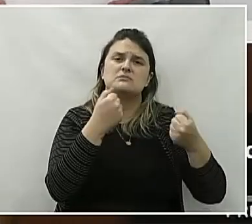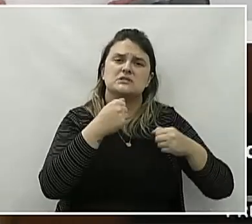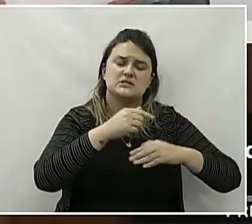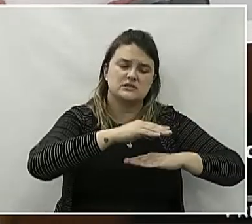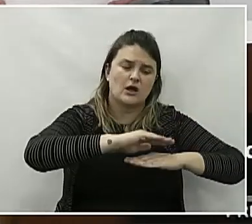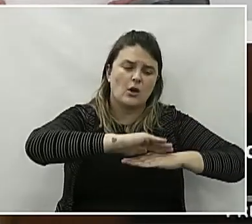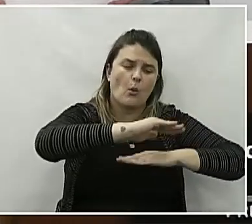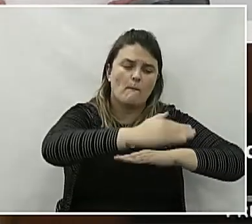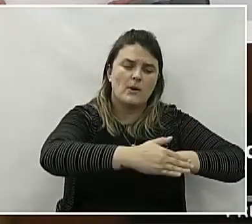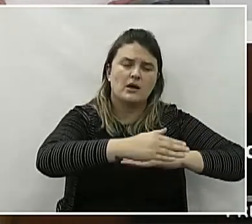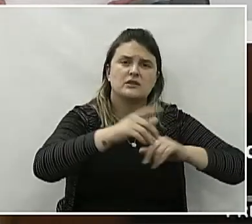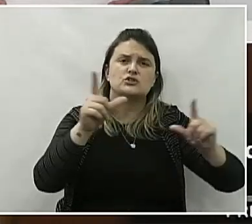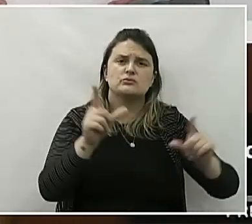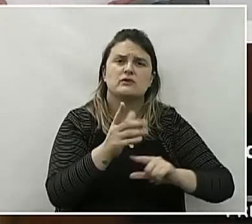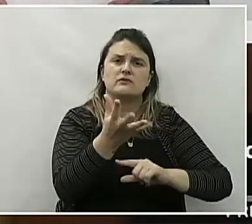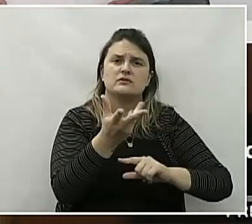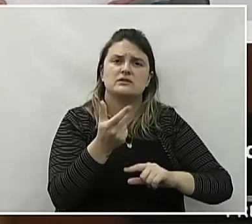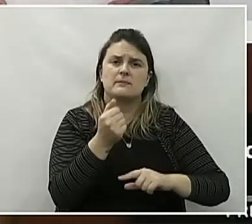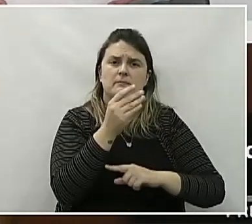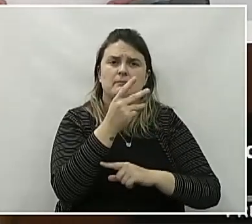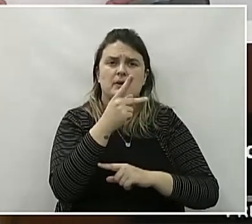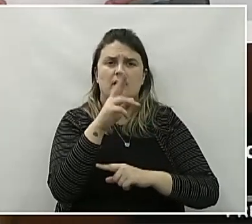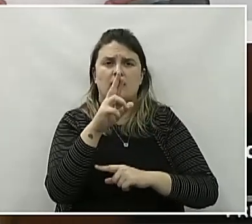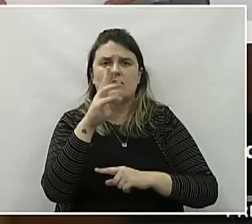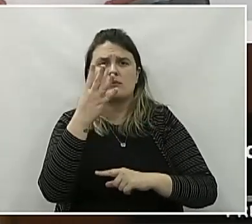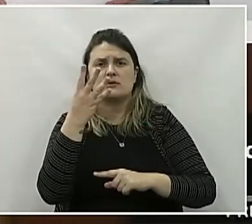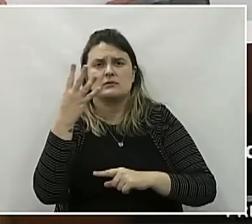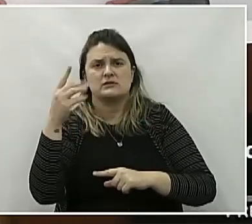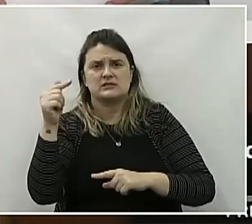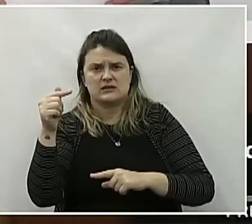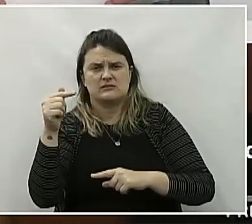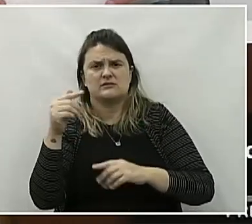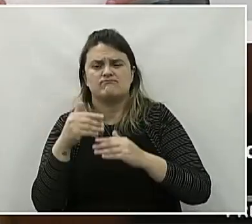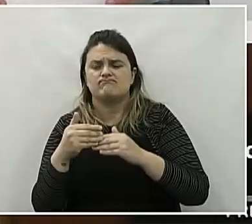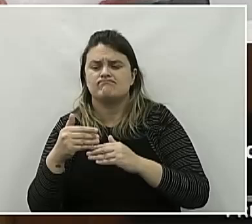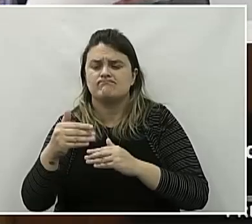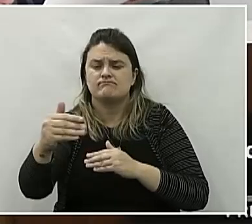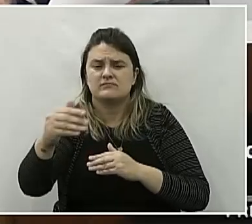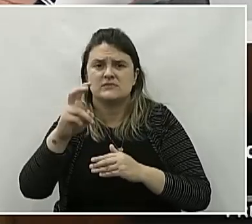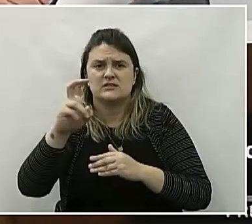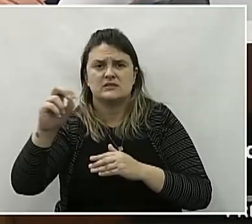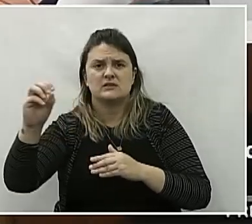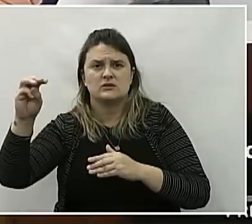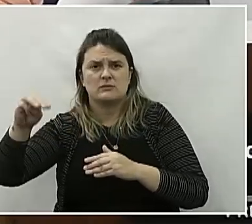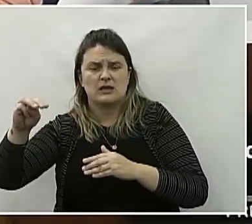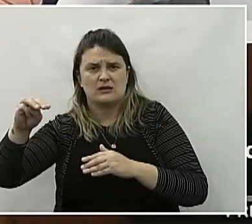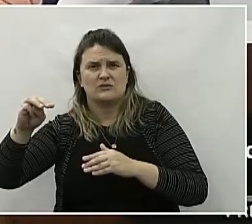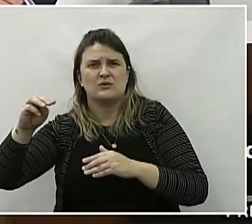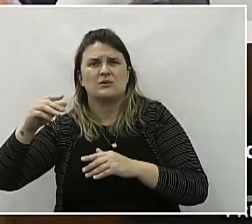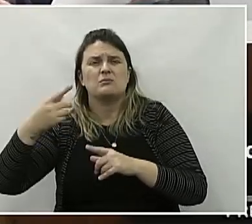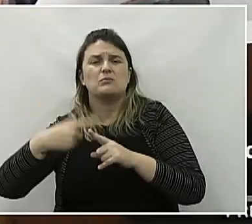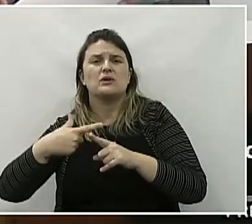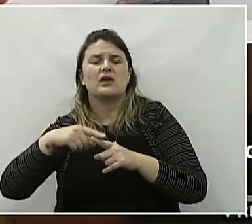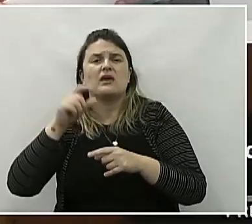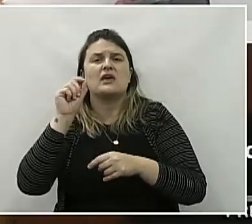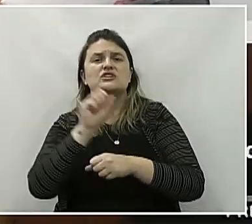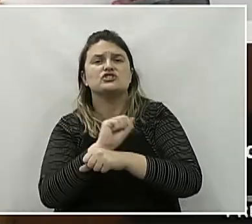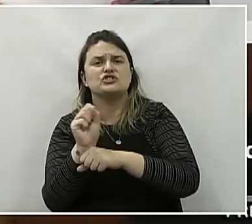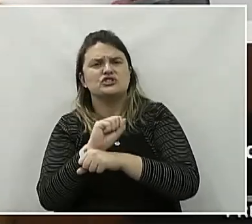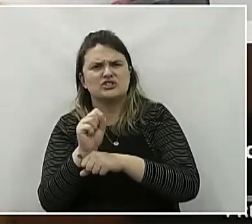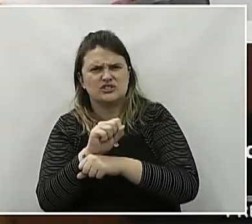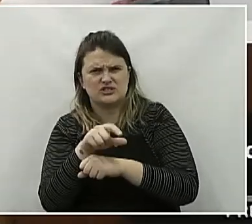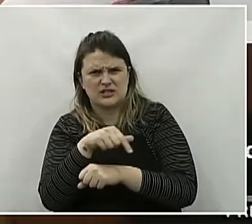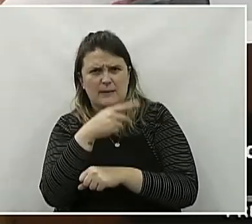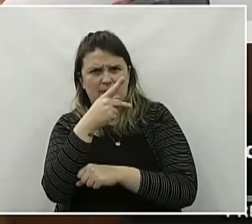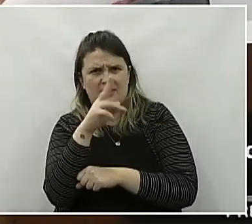ou redutor de velocidade na PR-447, aproximadamente 500 metros da entrada da pedreira. Justificativa. Os veículos que trafegam pela